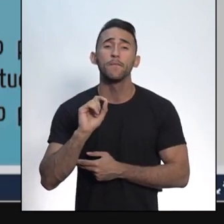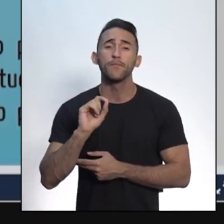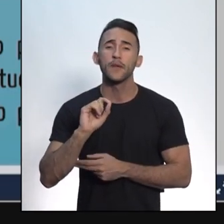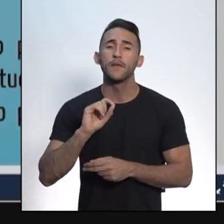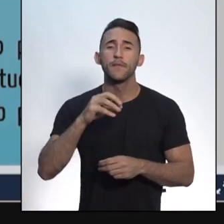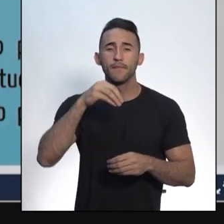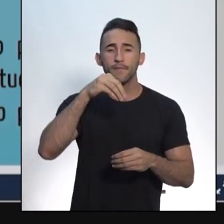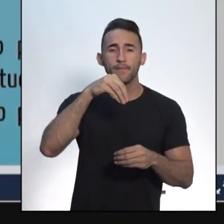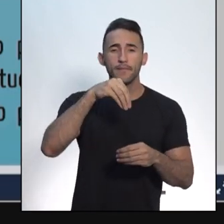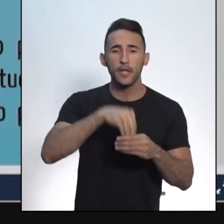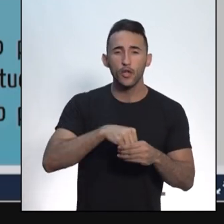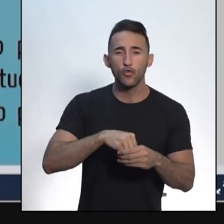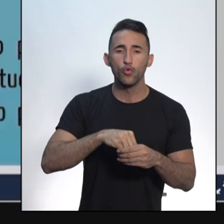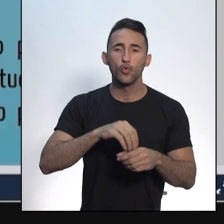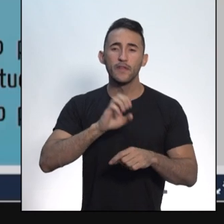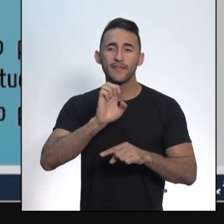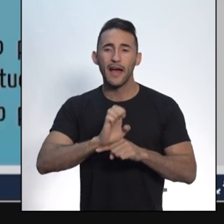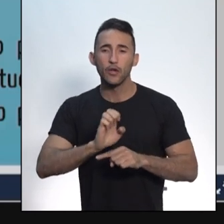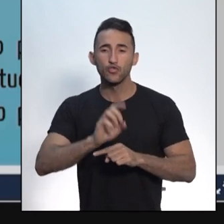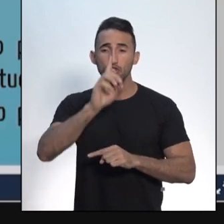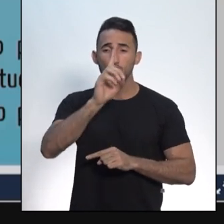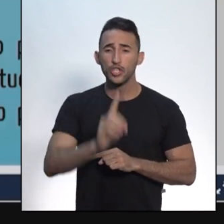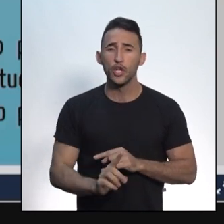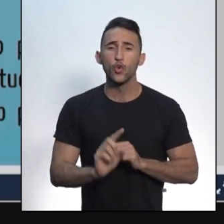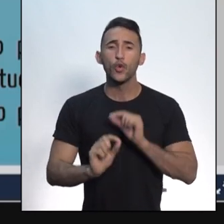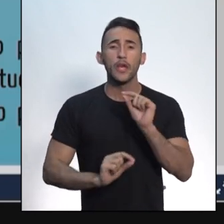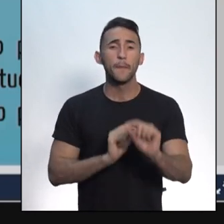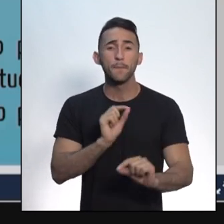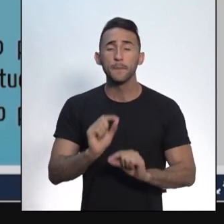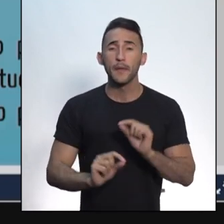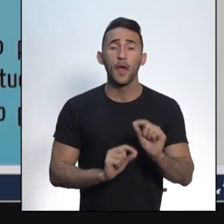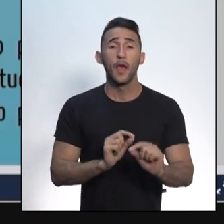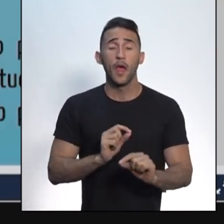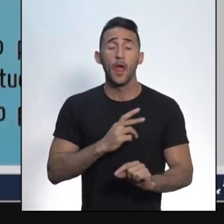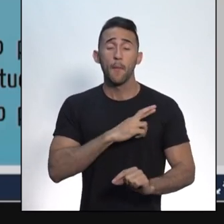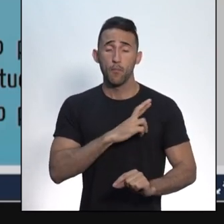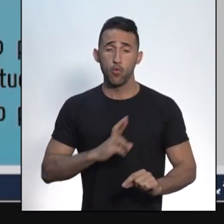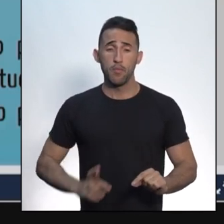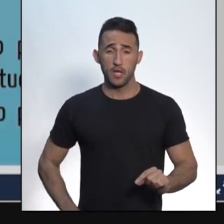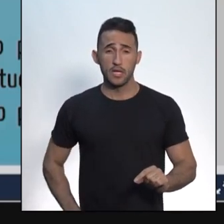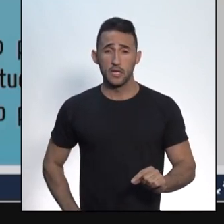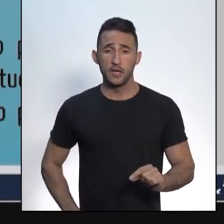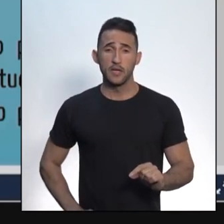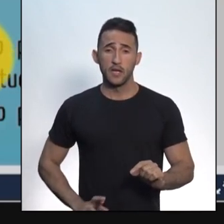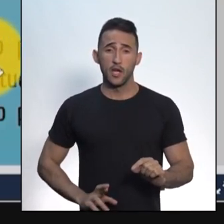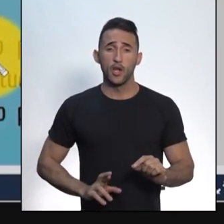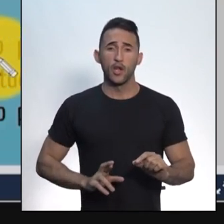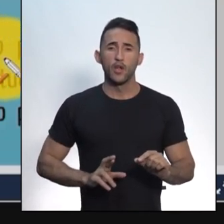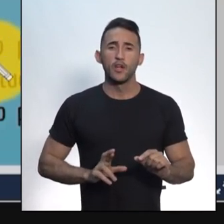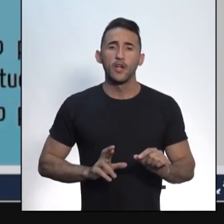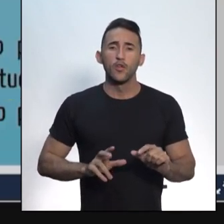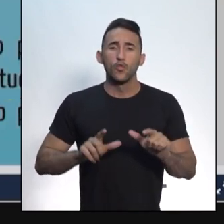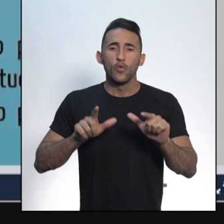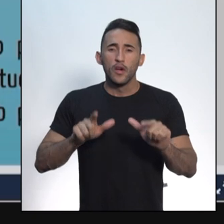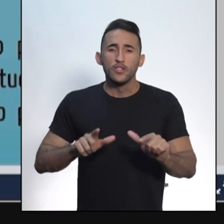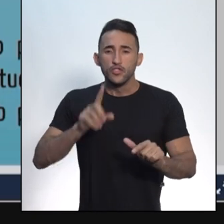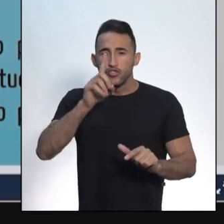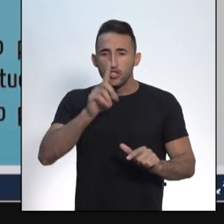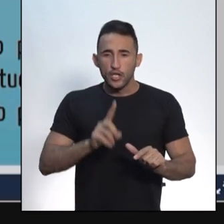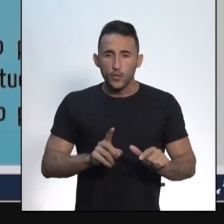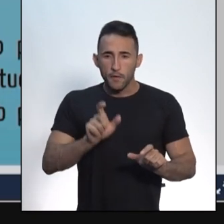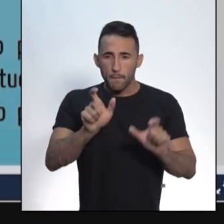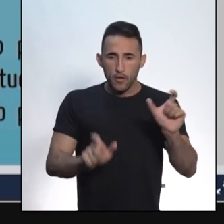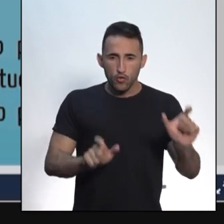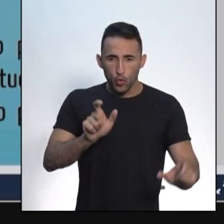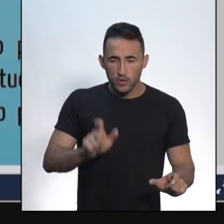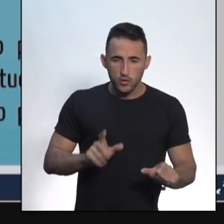de Direito. Então, vamos lá. República, Estado de Direito no qual os detentores do poder